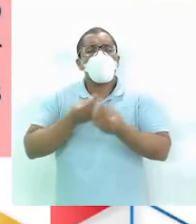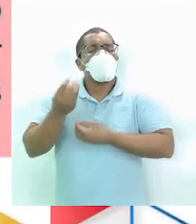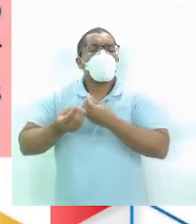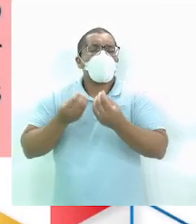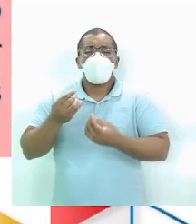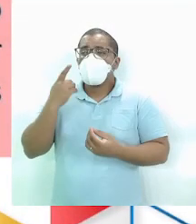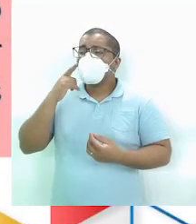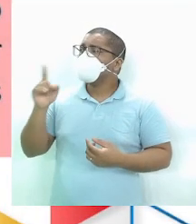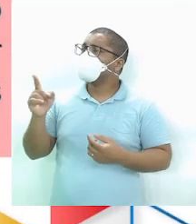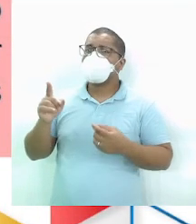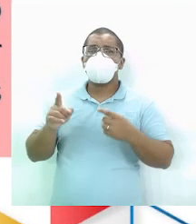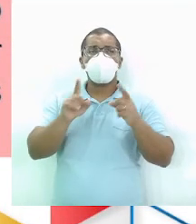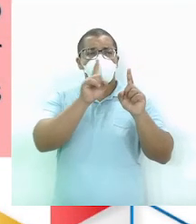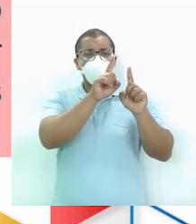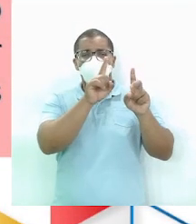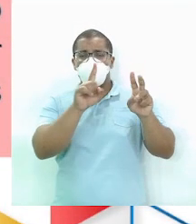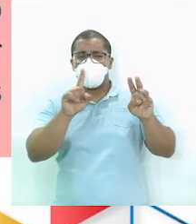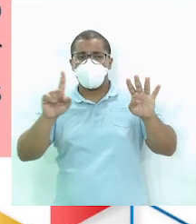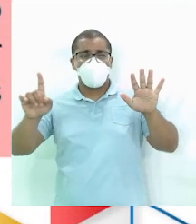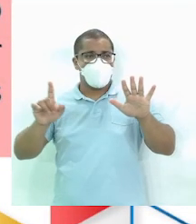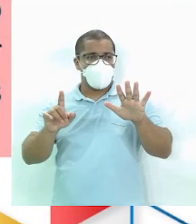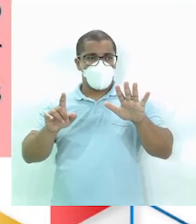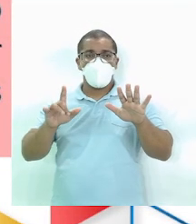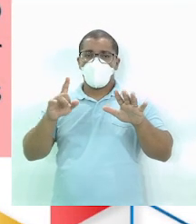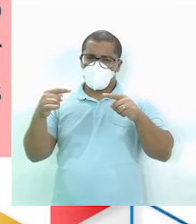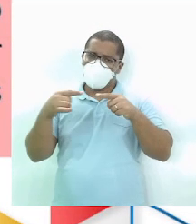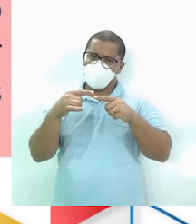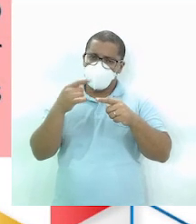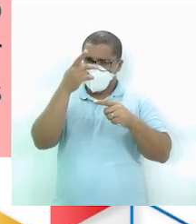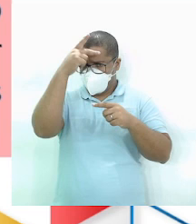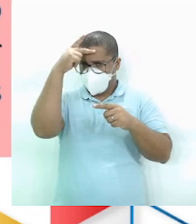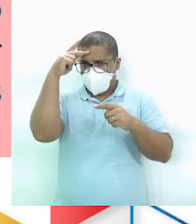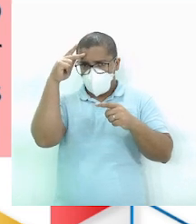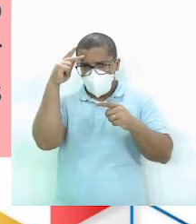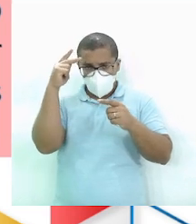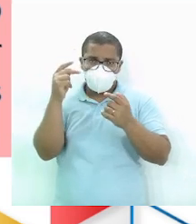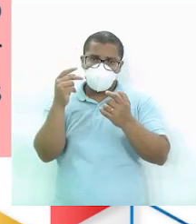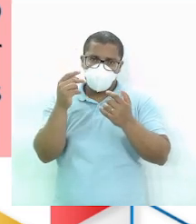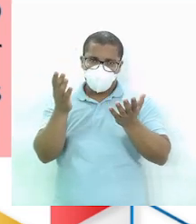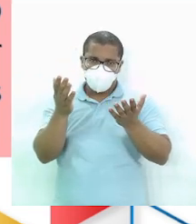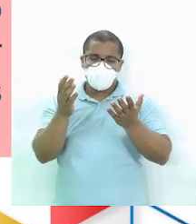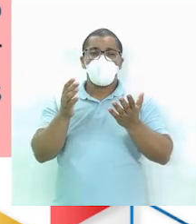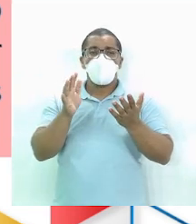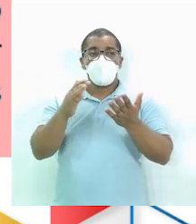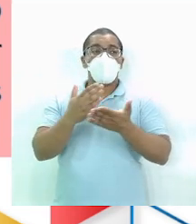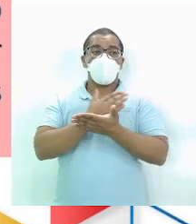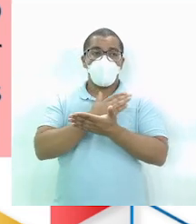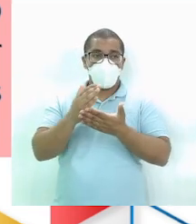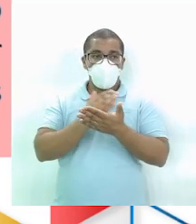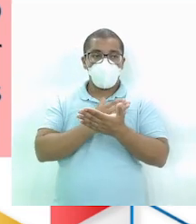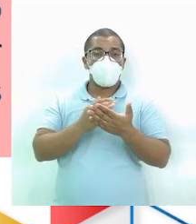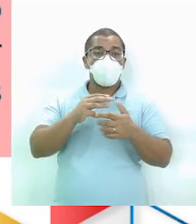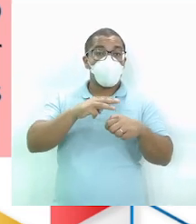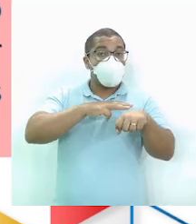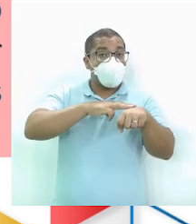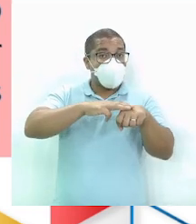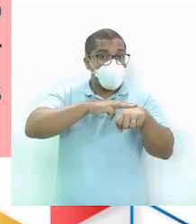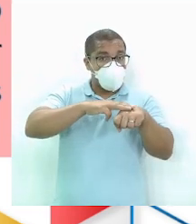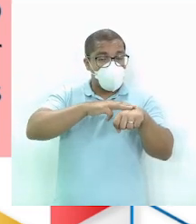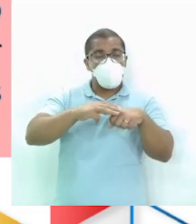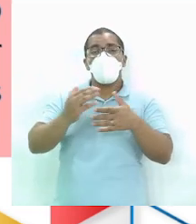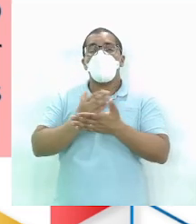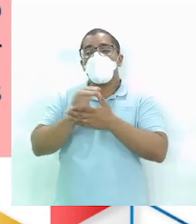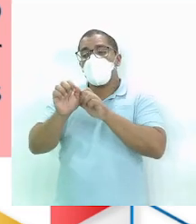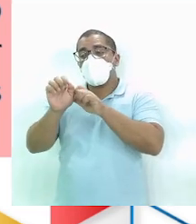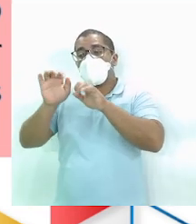monte De personagens Que representam Pessoas E aí você tem Alguns em Marrom E outros Mais